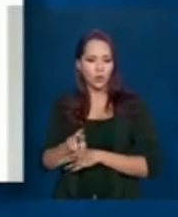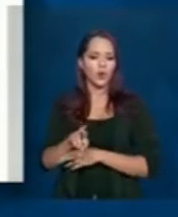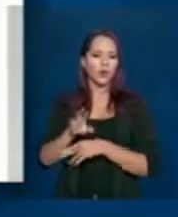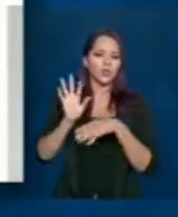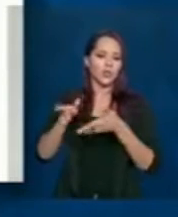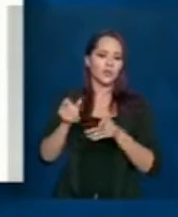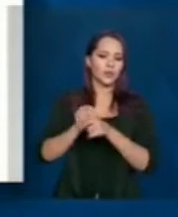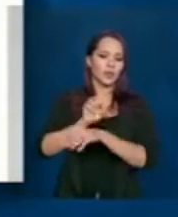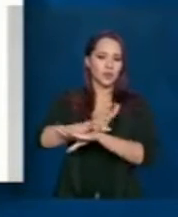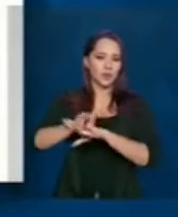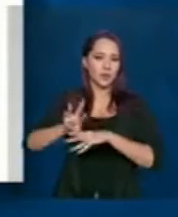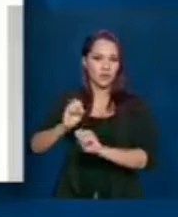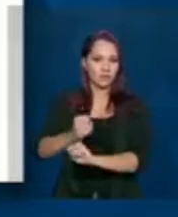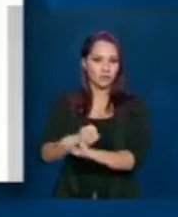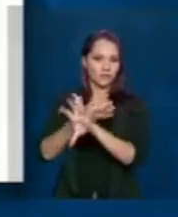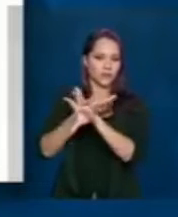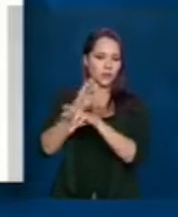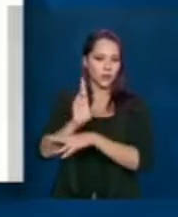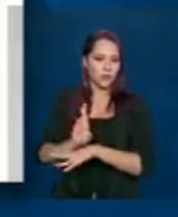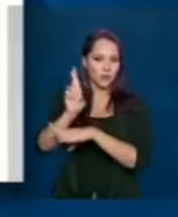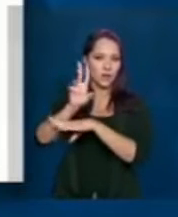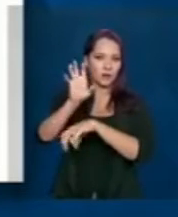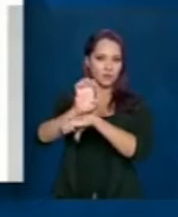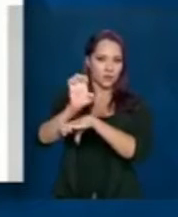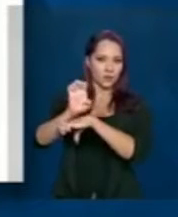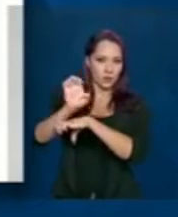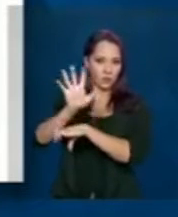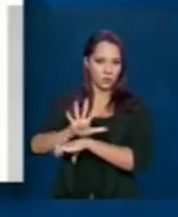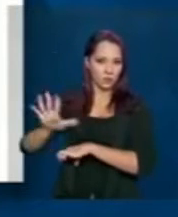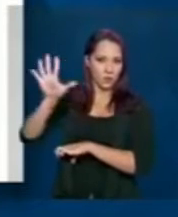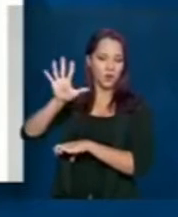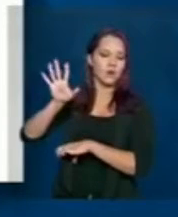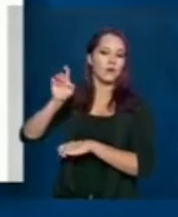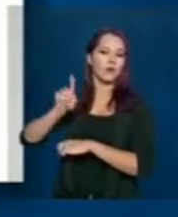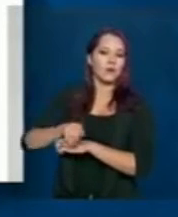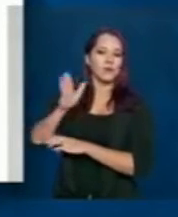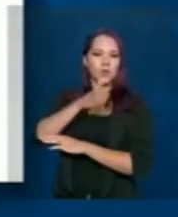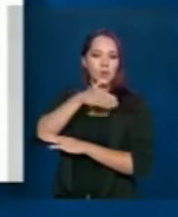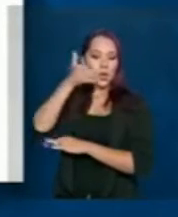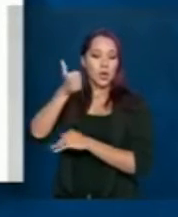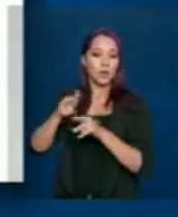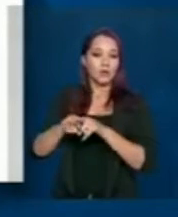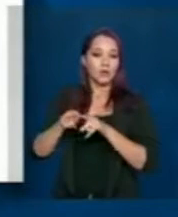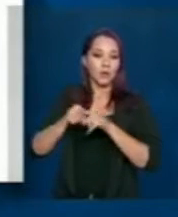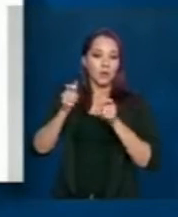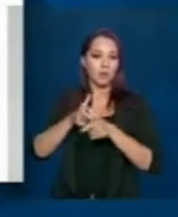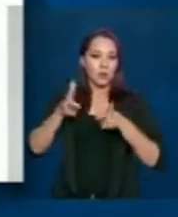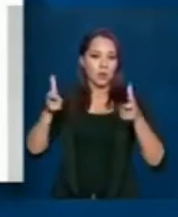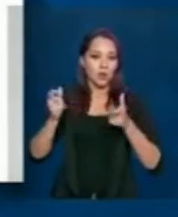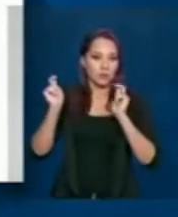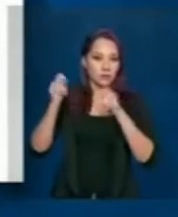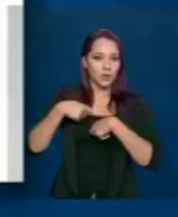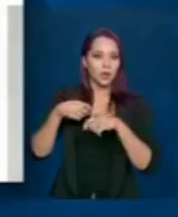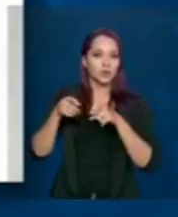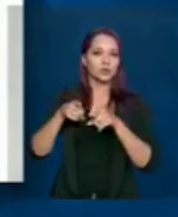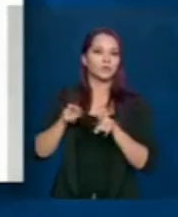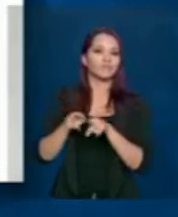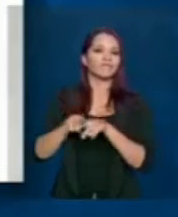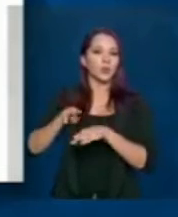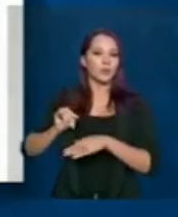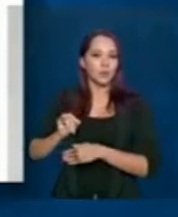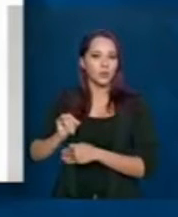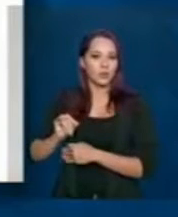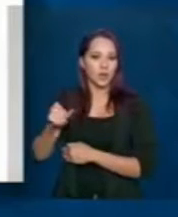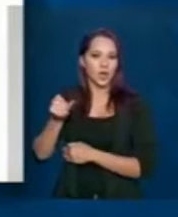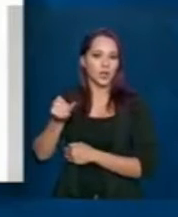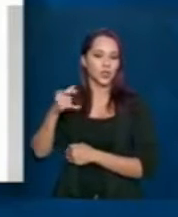videoconferências com os responsáveis estaduais, justamente para melhorar e ampliar a capacidade e, principalmente, a oportunidade